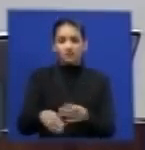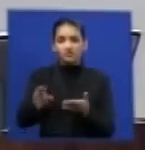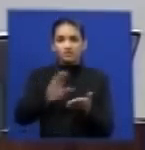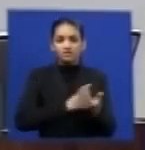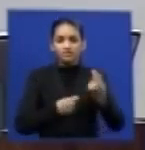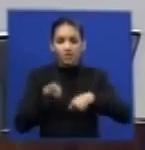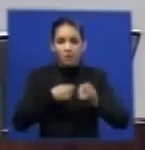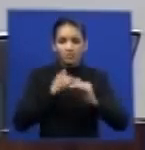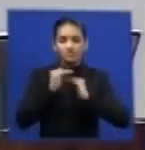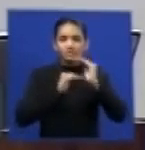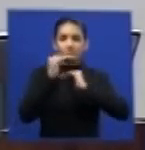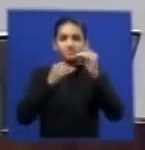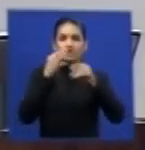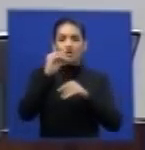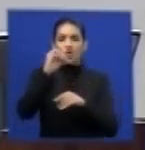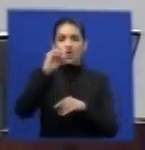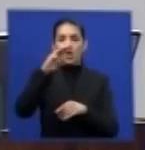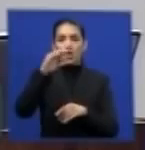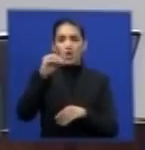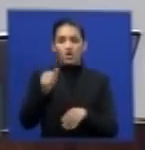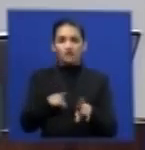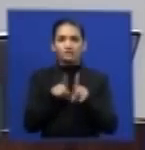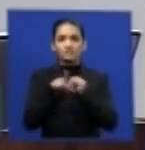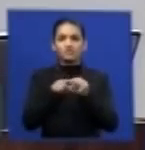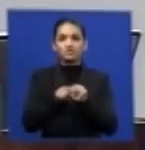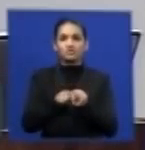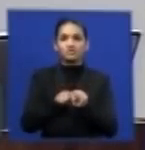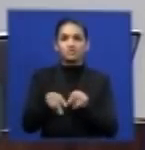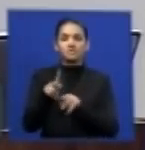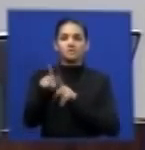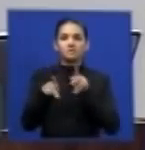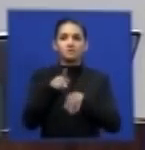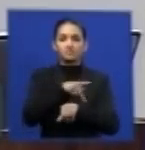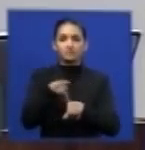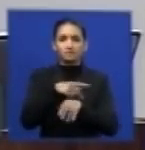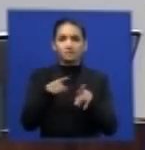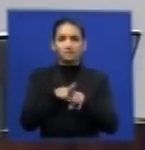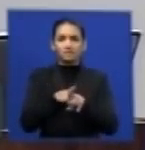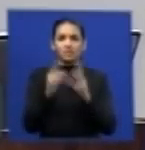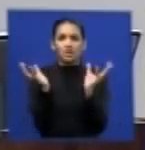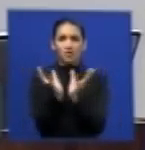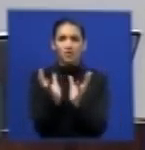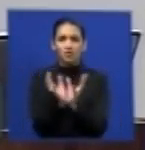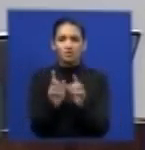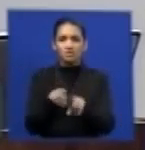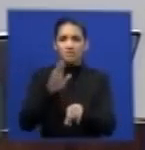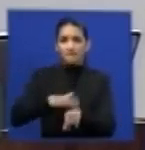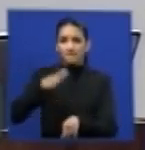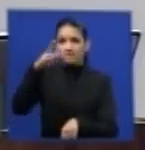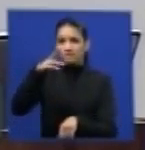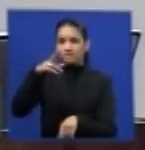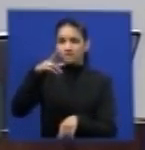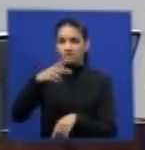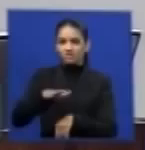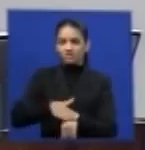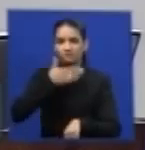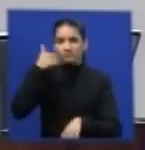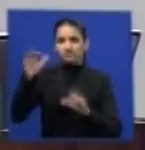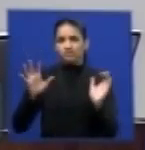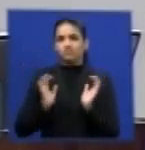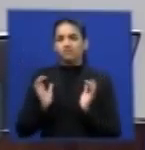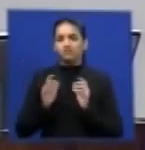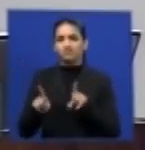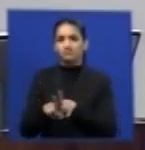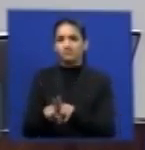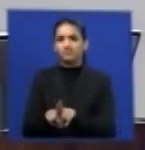e a da população e não de conglomerados mais poderosos economicamente enfim